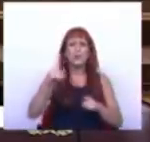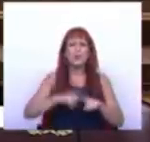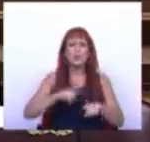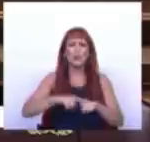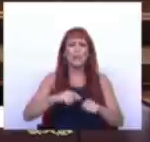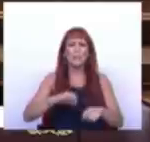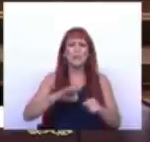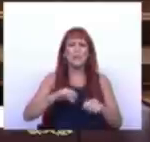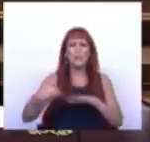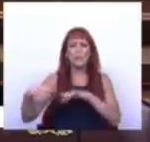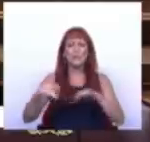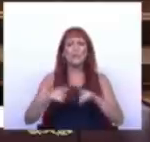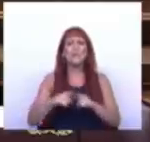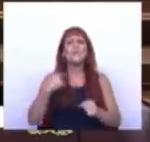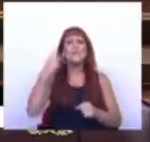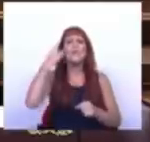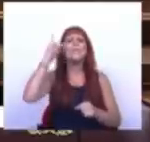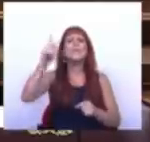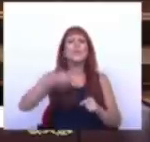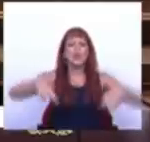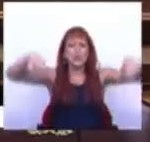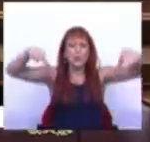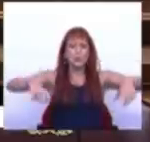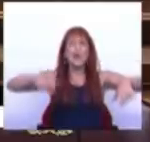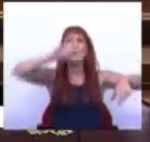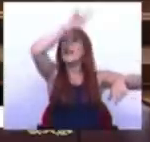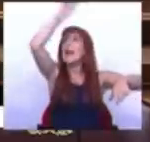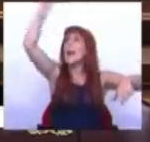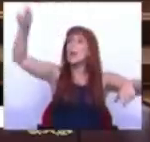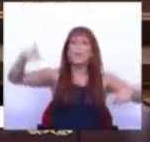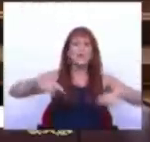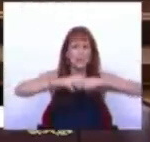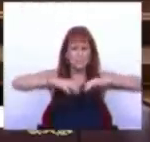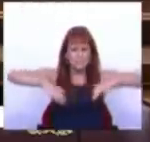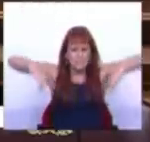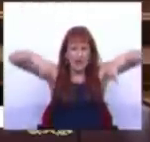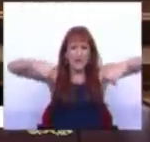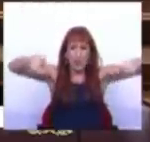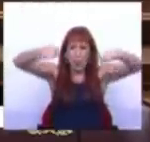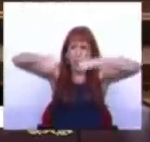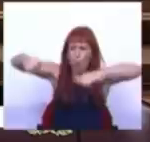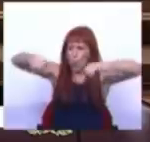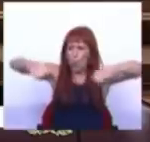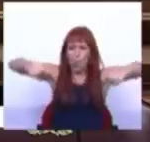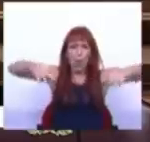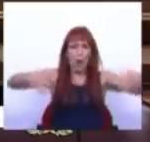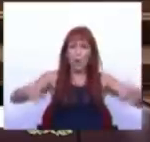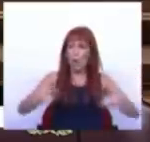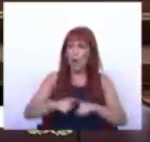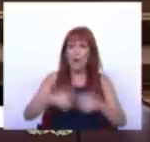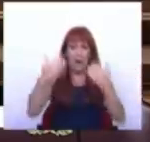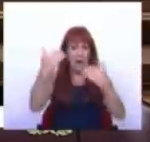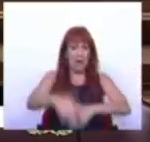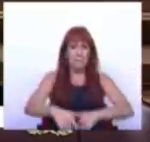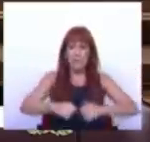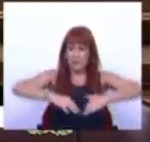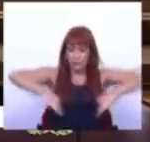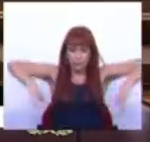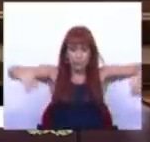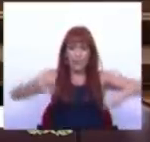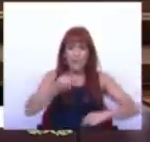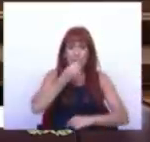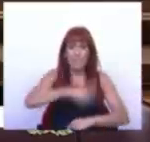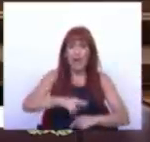profissionais de futebol, o que é nós vemos nos estádios para esse país fora? Bancadas vazias, e agora que deixou de haver limite de mutação, isso representa